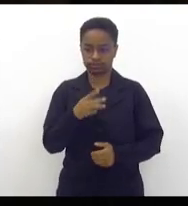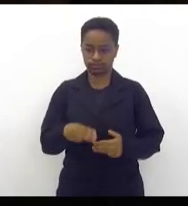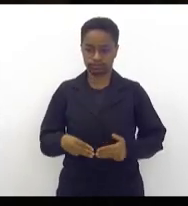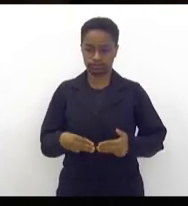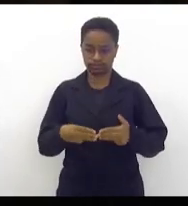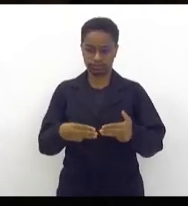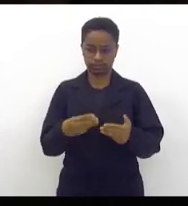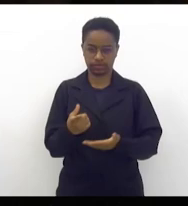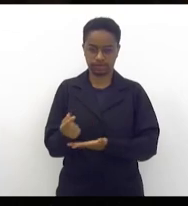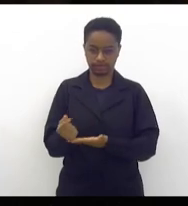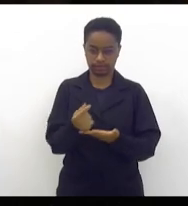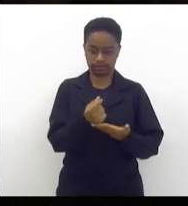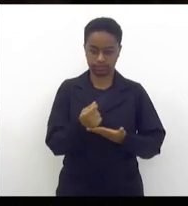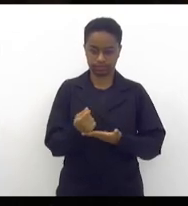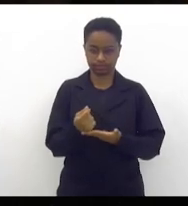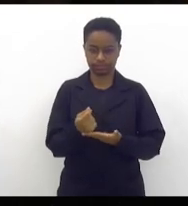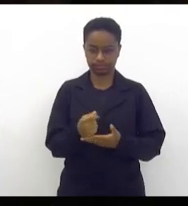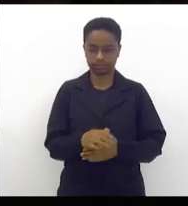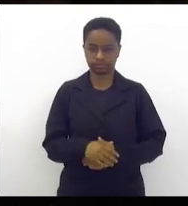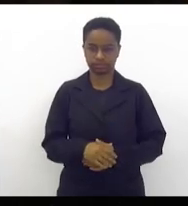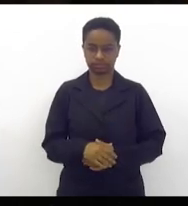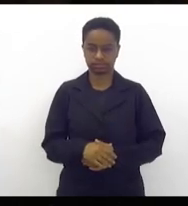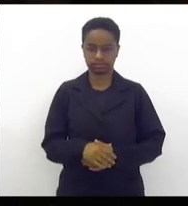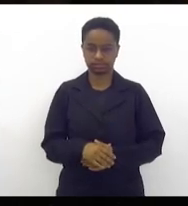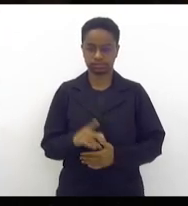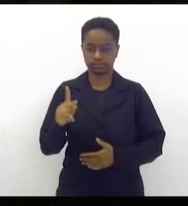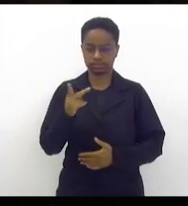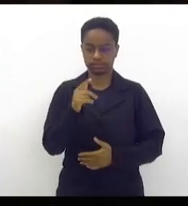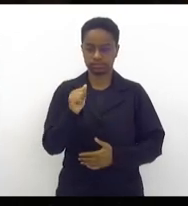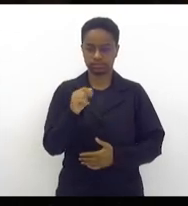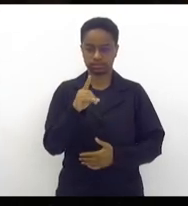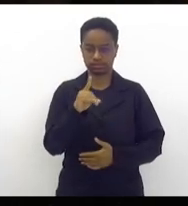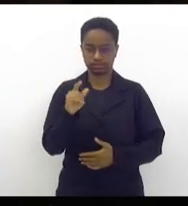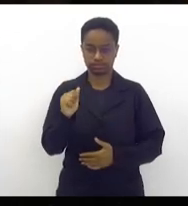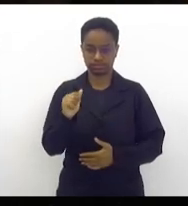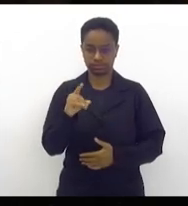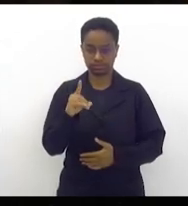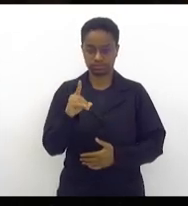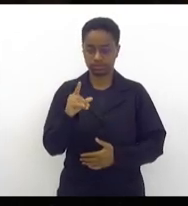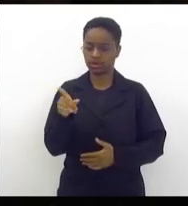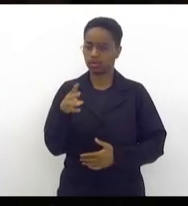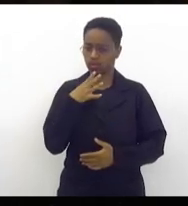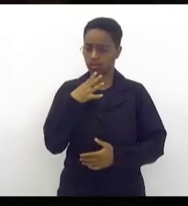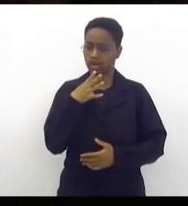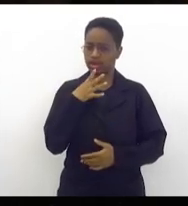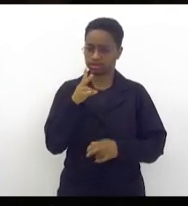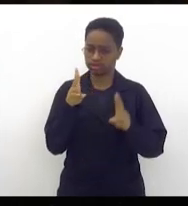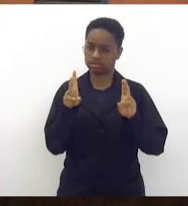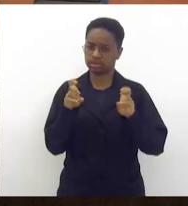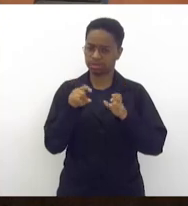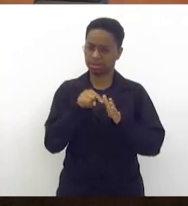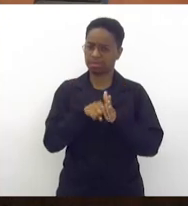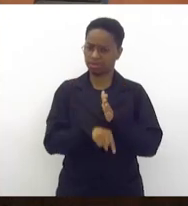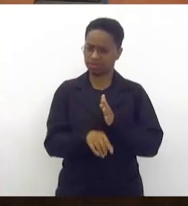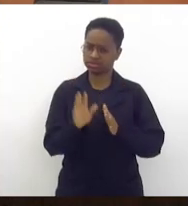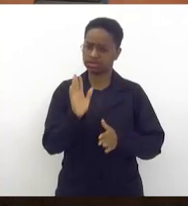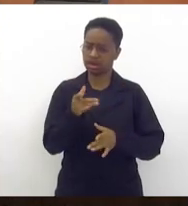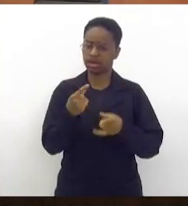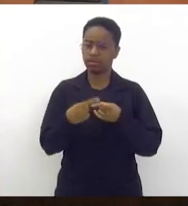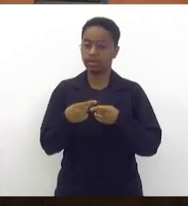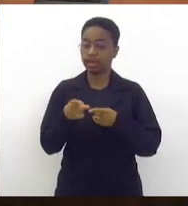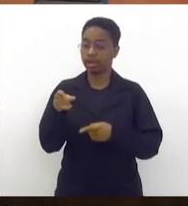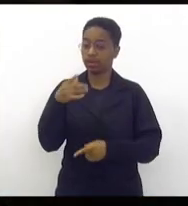Fazenda, o Haddad, ele conhece isso profundamente, porque ele